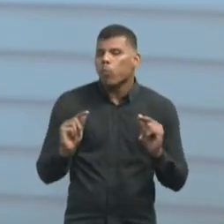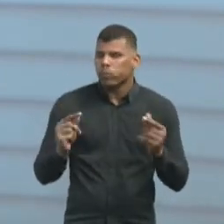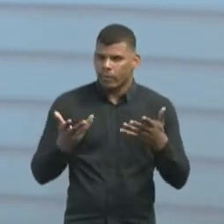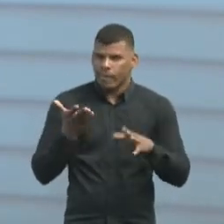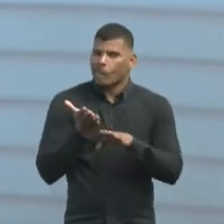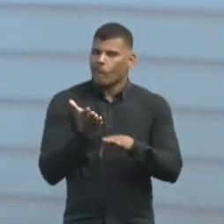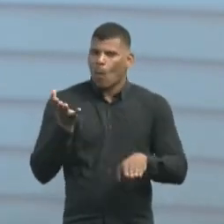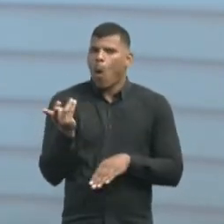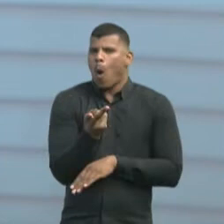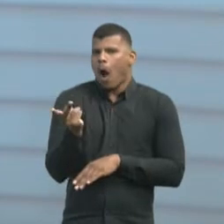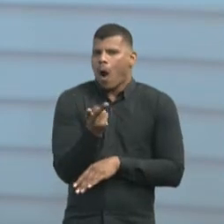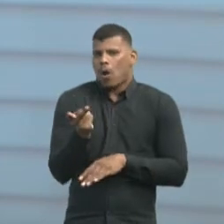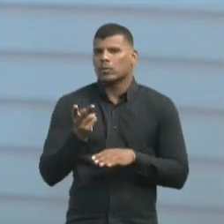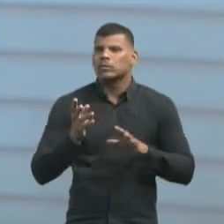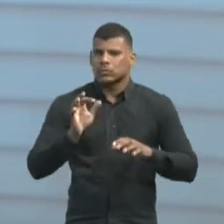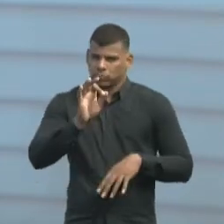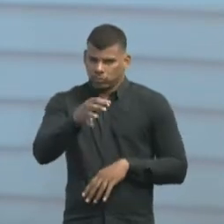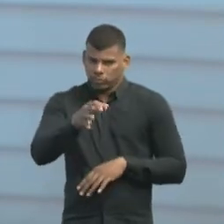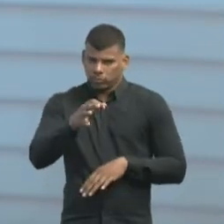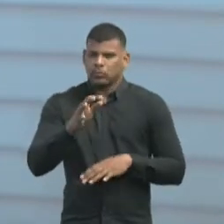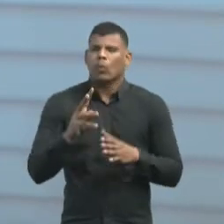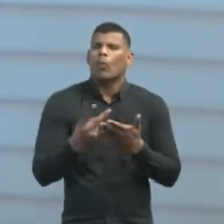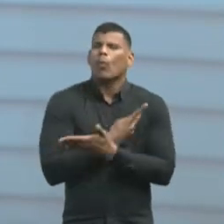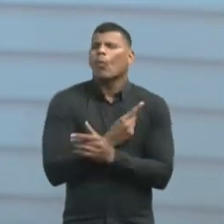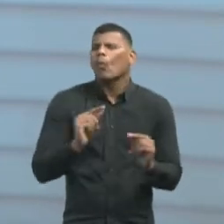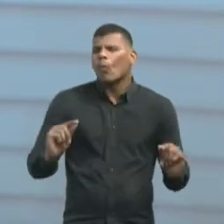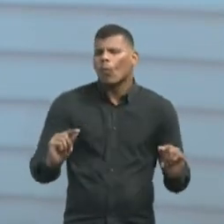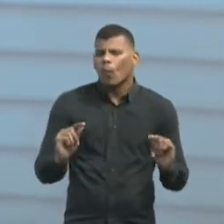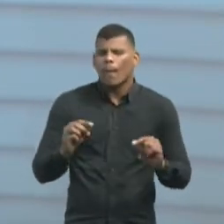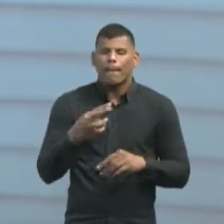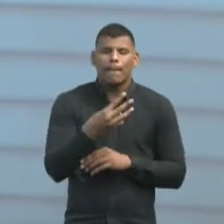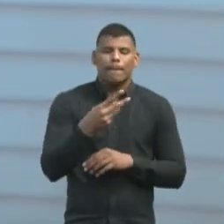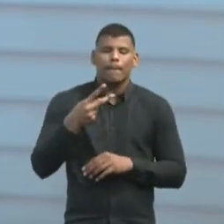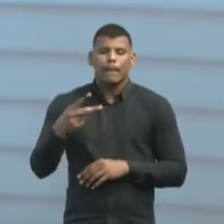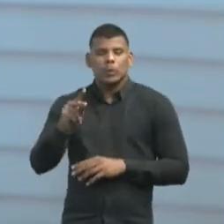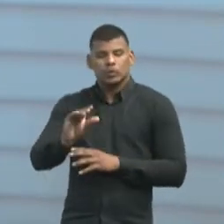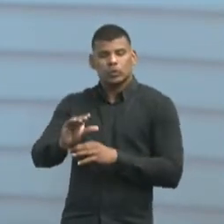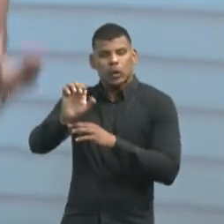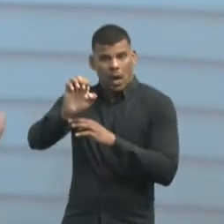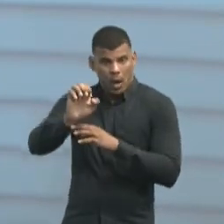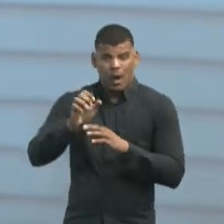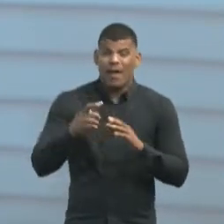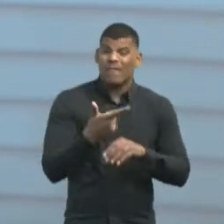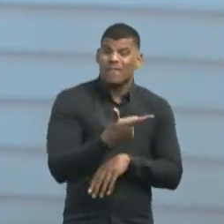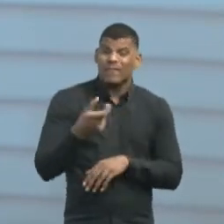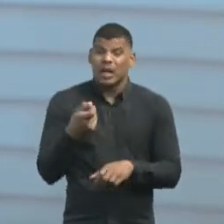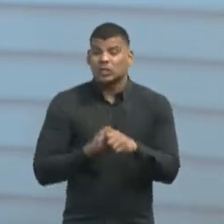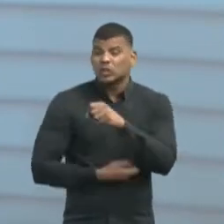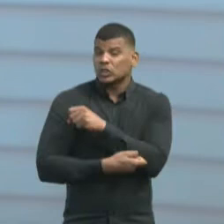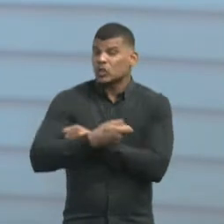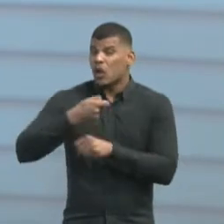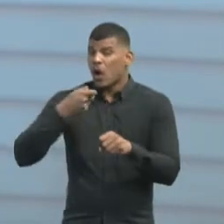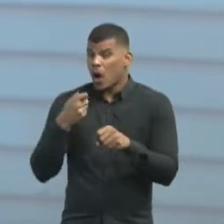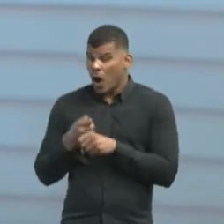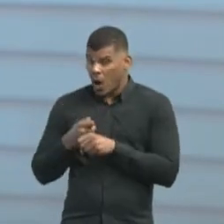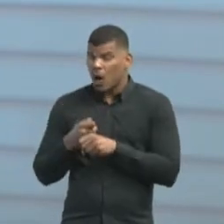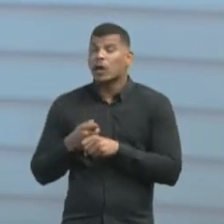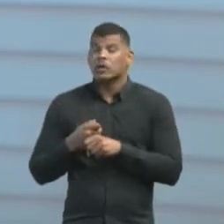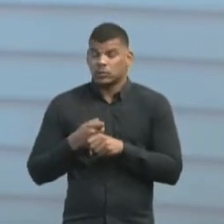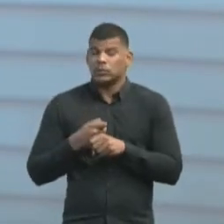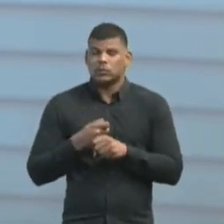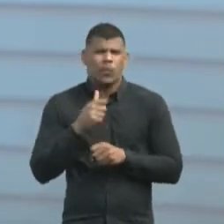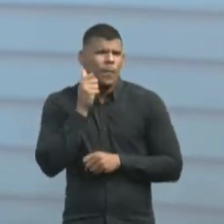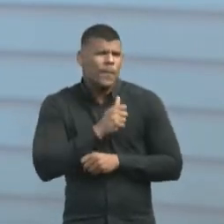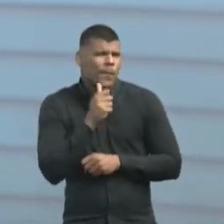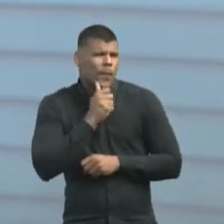situações, foi-se e o Ministério Público, há 20 anos atrás, né? A doutora